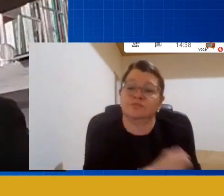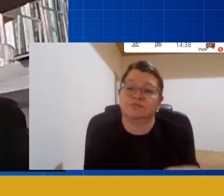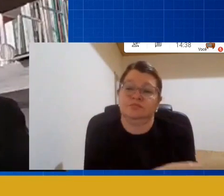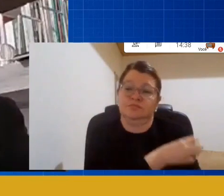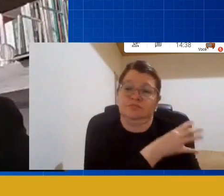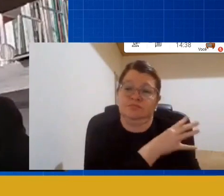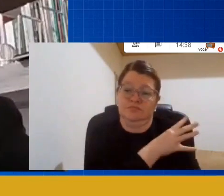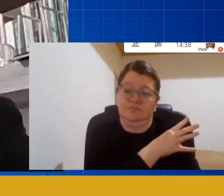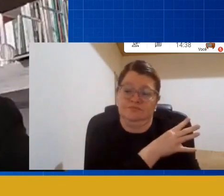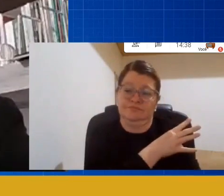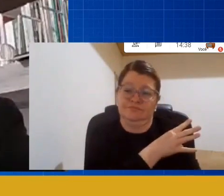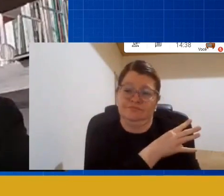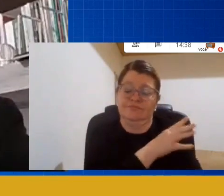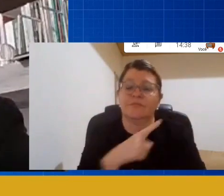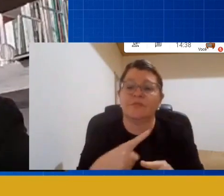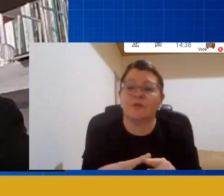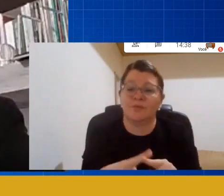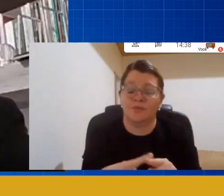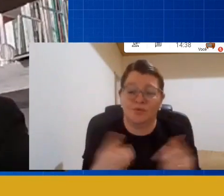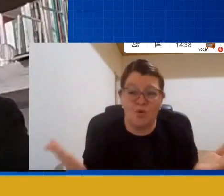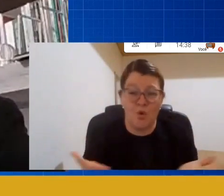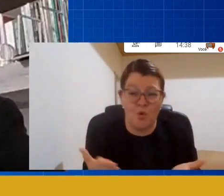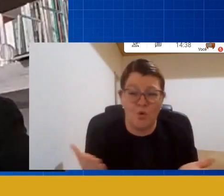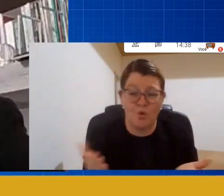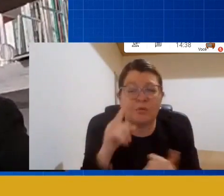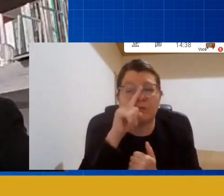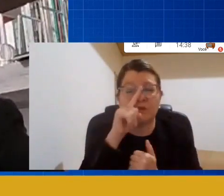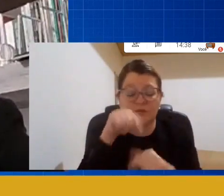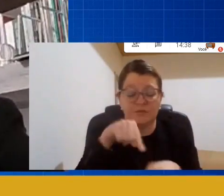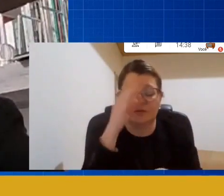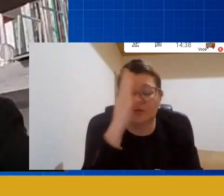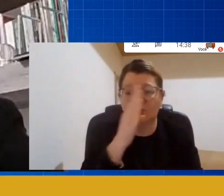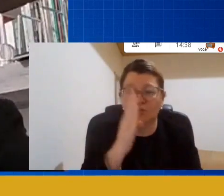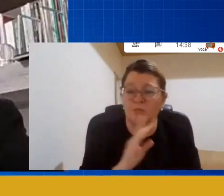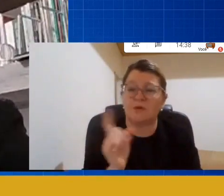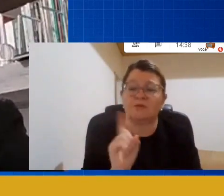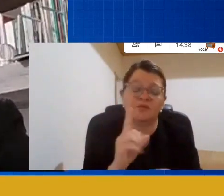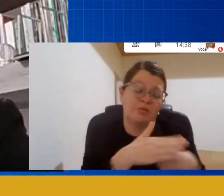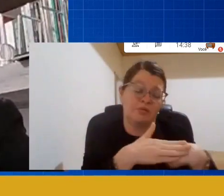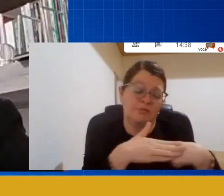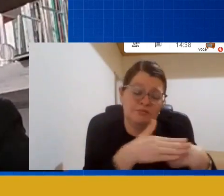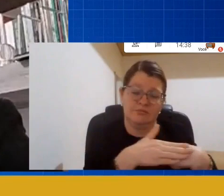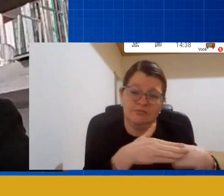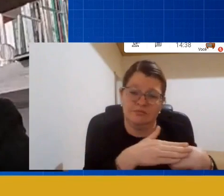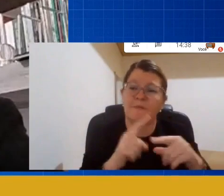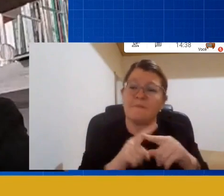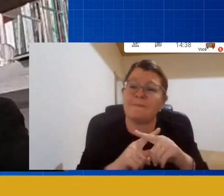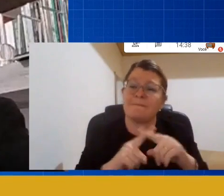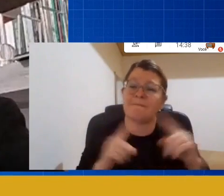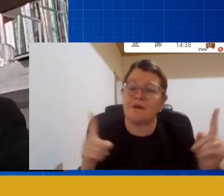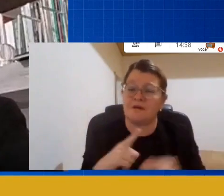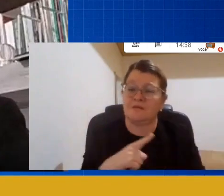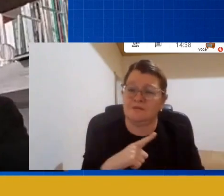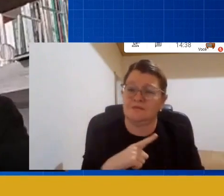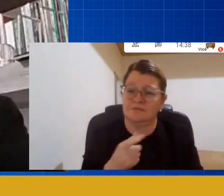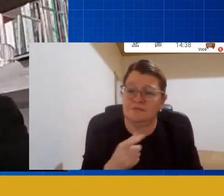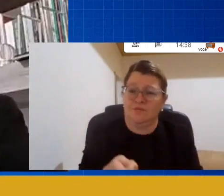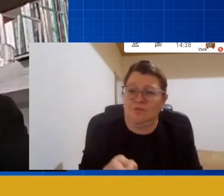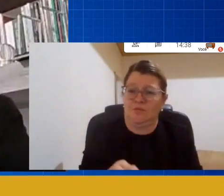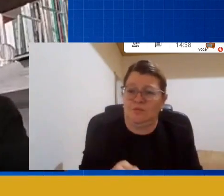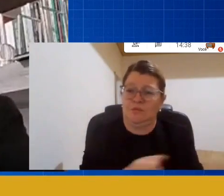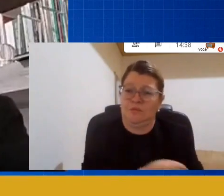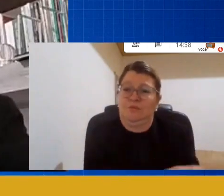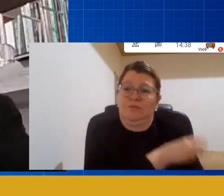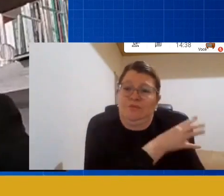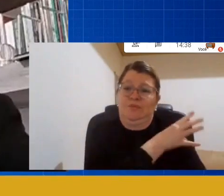Brasil hoje não é a perspectiva assistencial é a perspectiva escolarizante da educação infantil então nós devemos